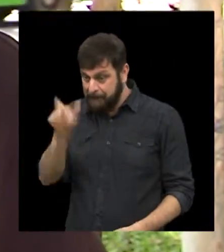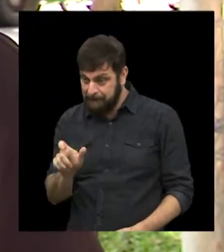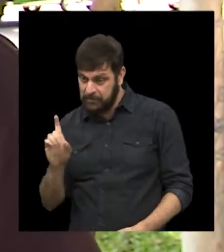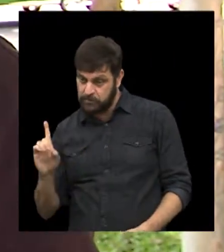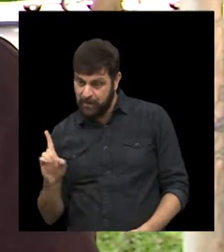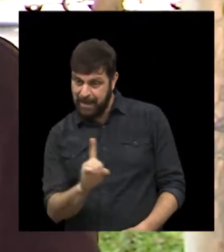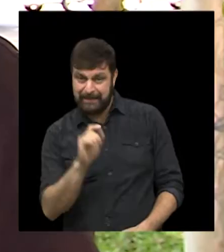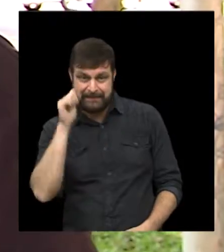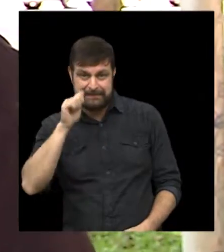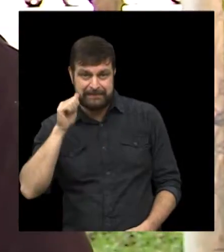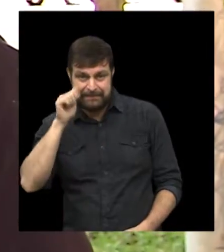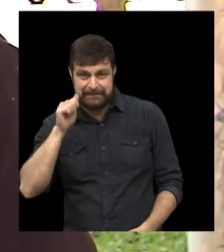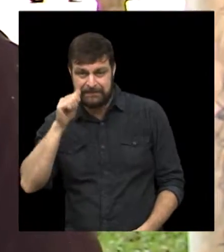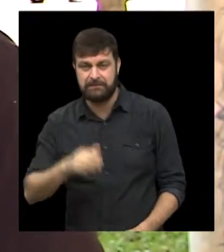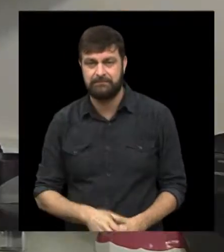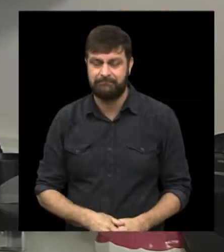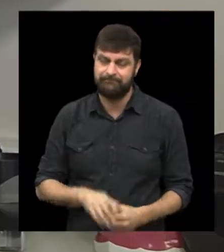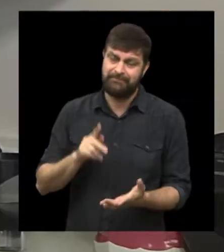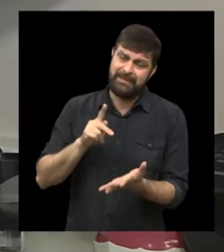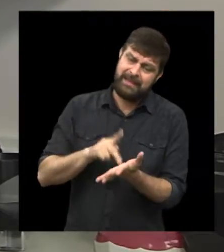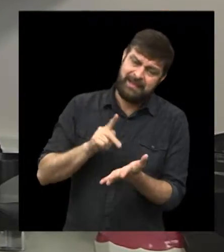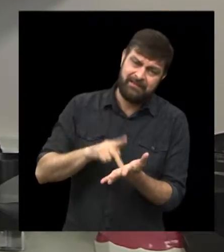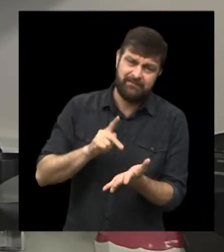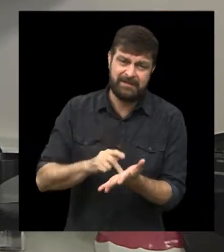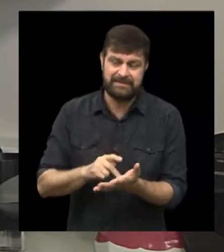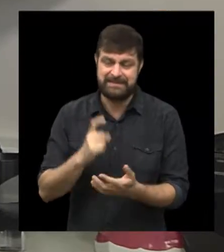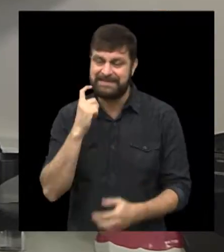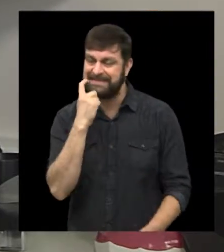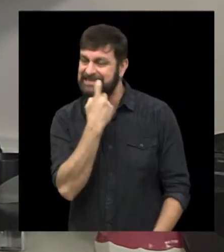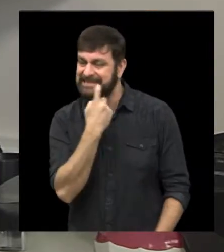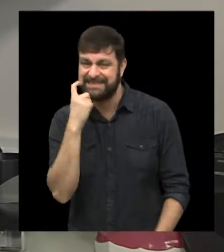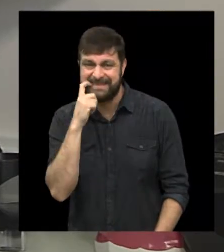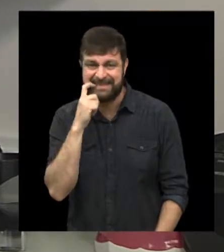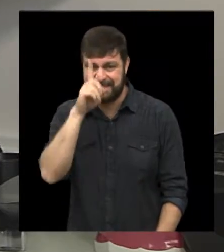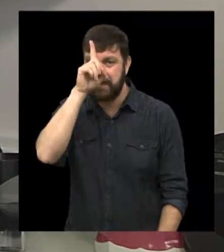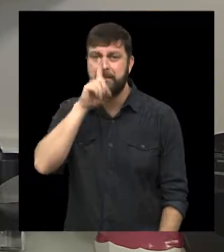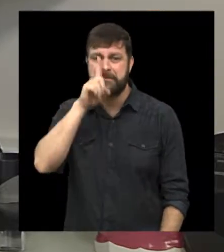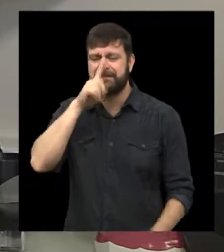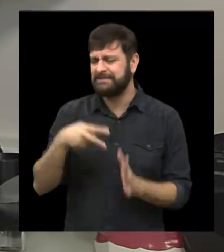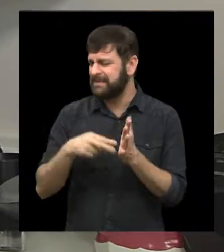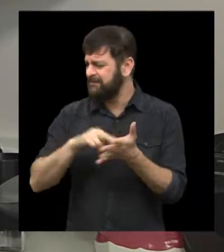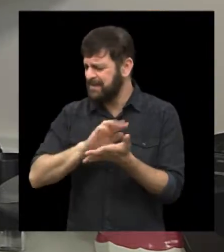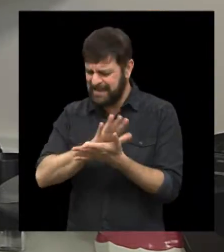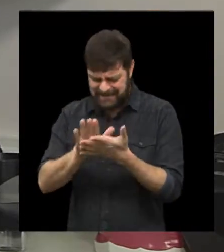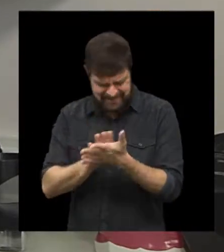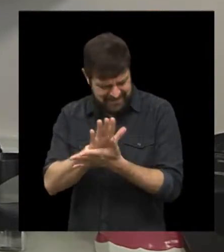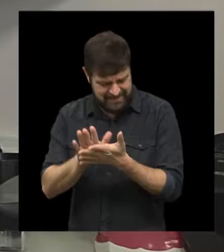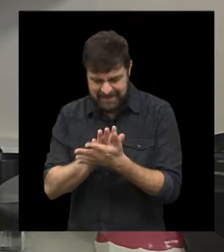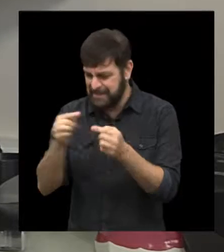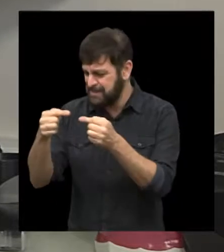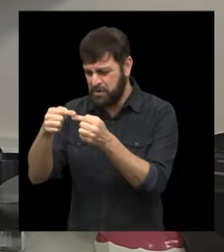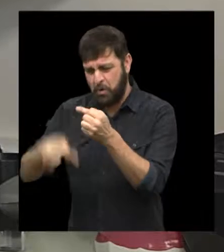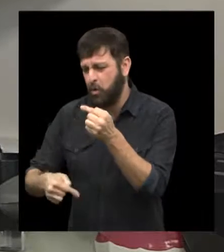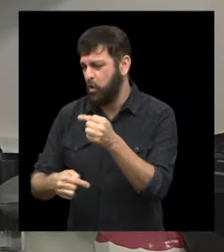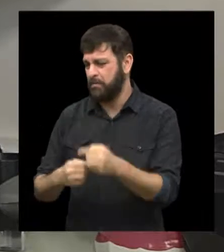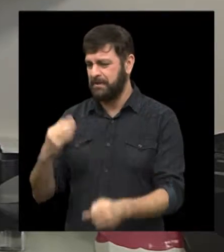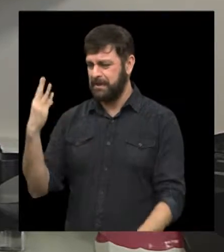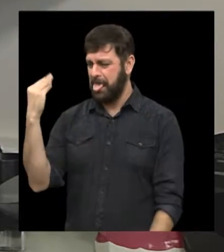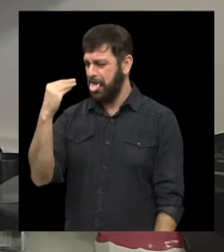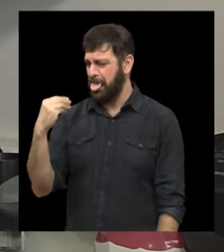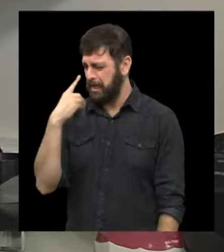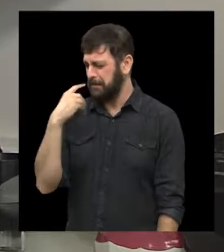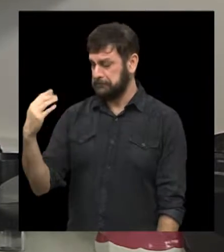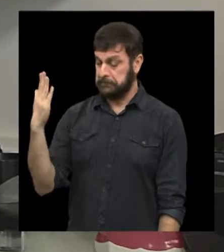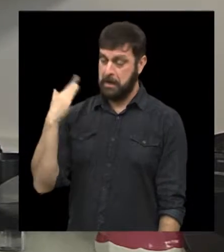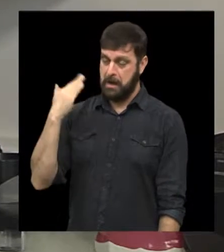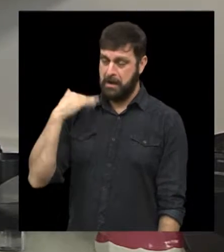pessoa precisa ser num dentista imediatamente. Na verdade, os dentes estarem amarelados não significa absolutamente nada em termos de mau hábito. É